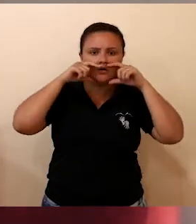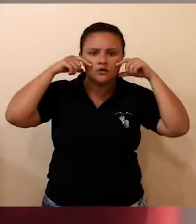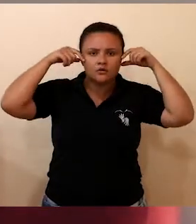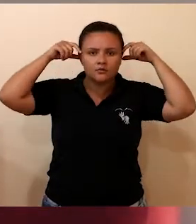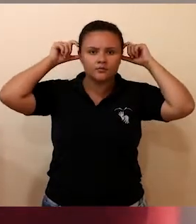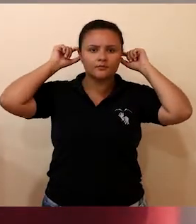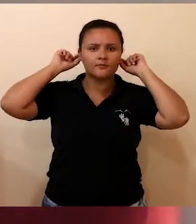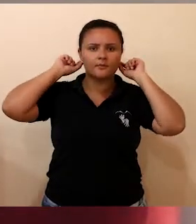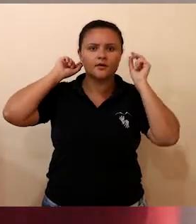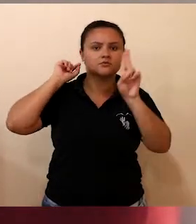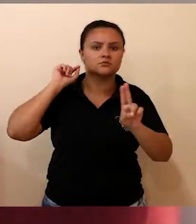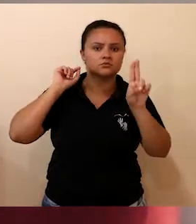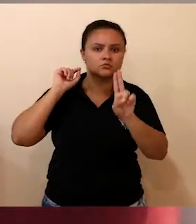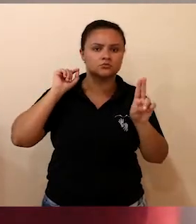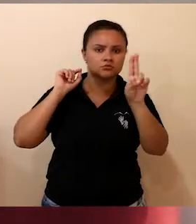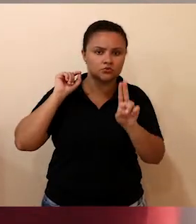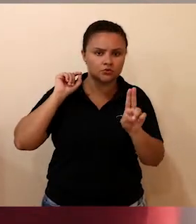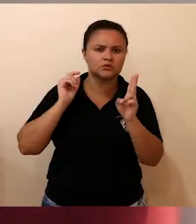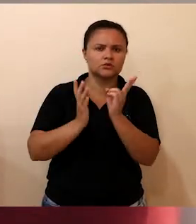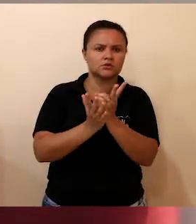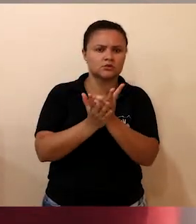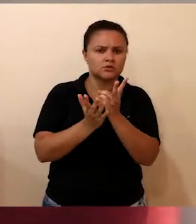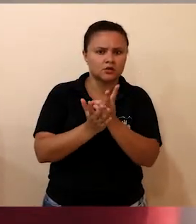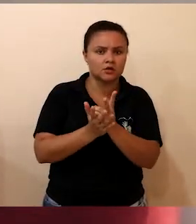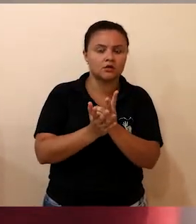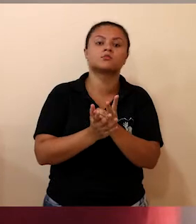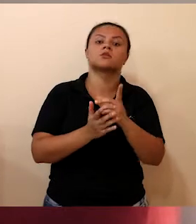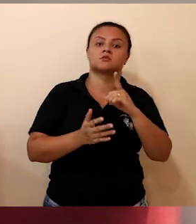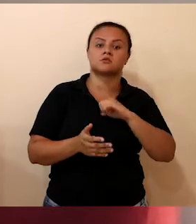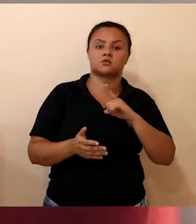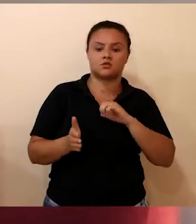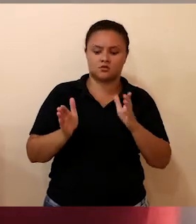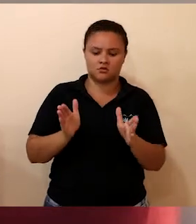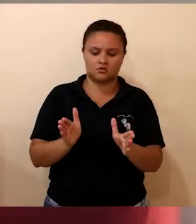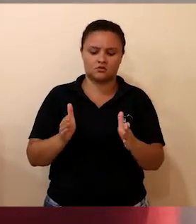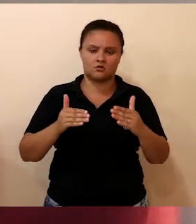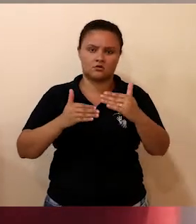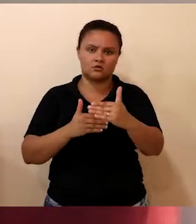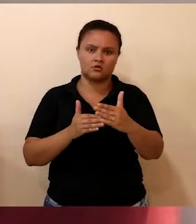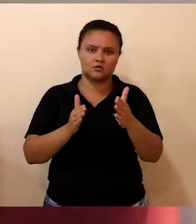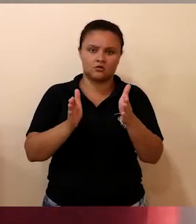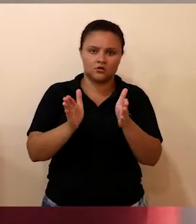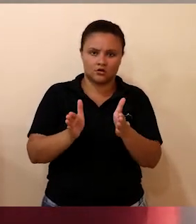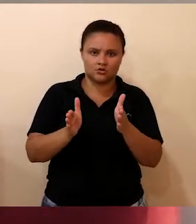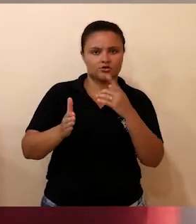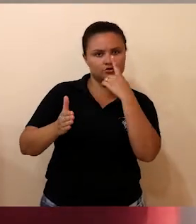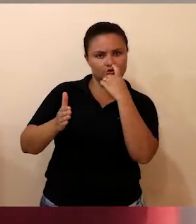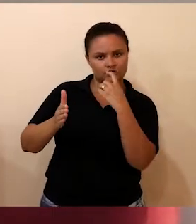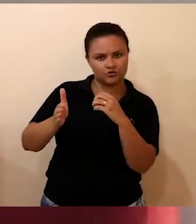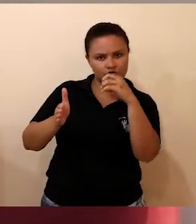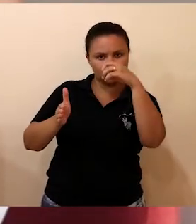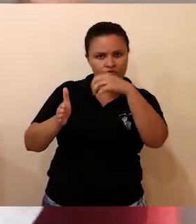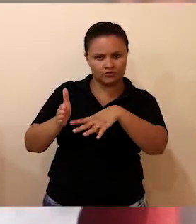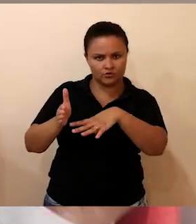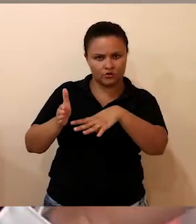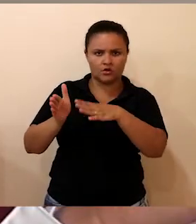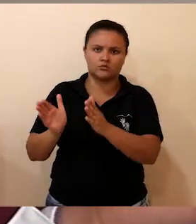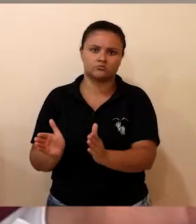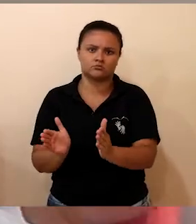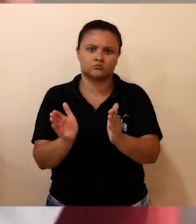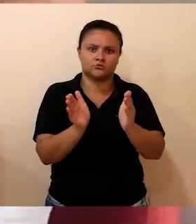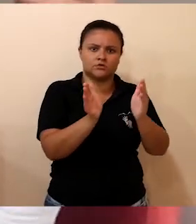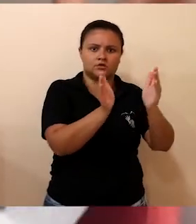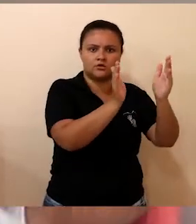que você utilizou, você está respirando ali o tempo todo. Tem umas caixinhas que você pode colocar os descartes dentro e levar para